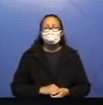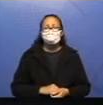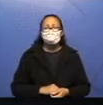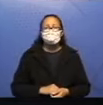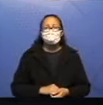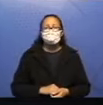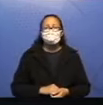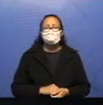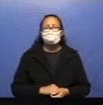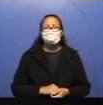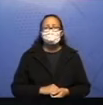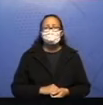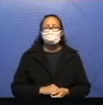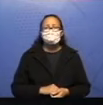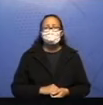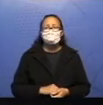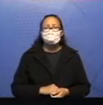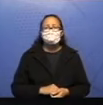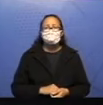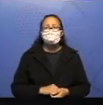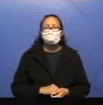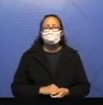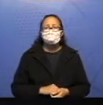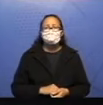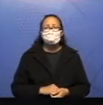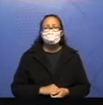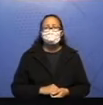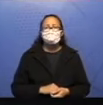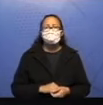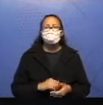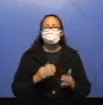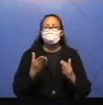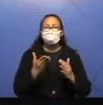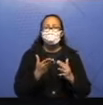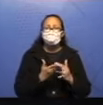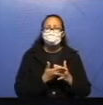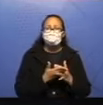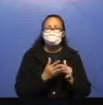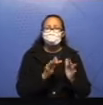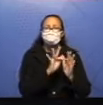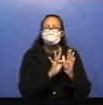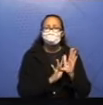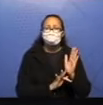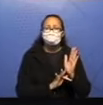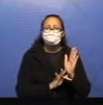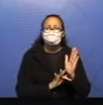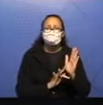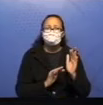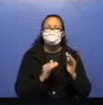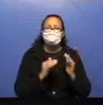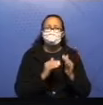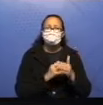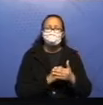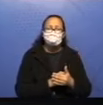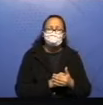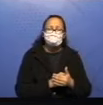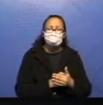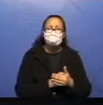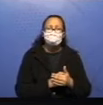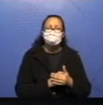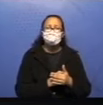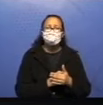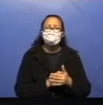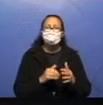Olha lá. Esse estava mais subjetivo, porque estava lá no meio do nosso texto, né? Estava um pouquinho mais escondido. Em uma festa